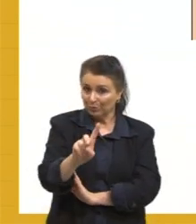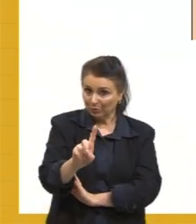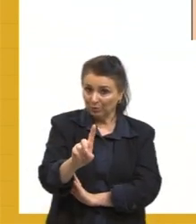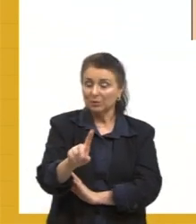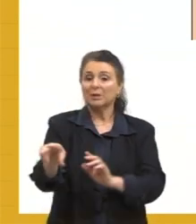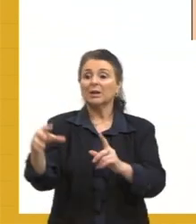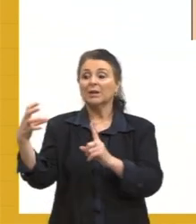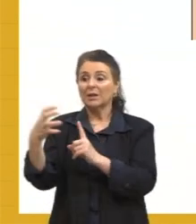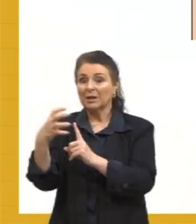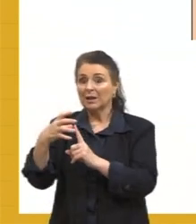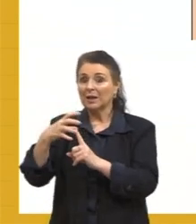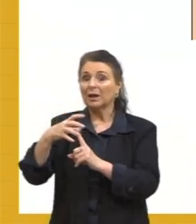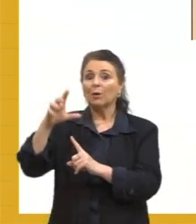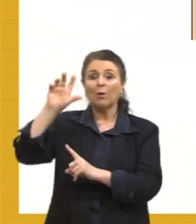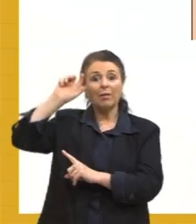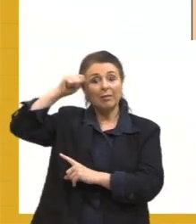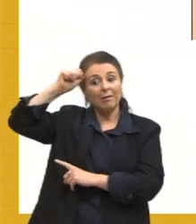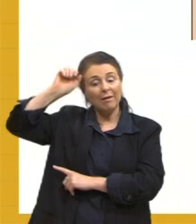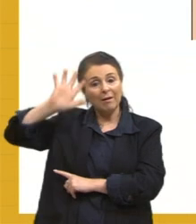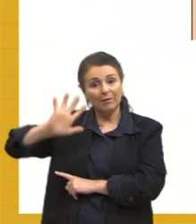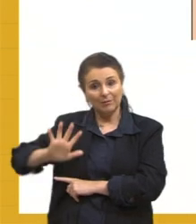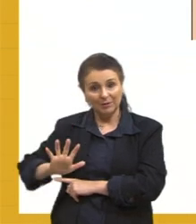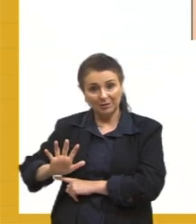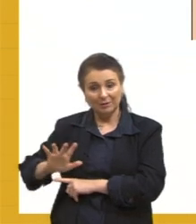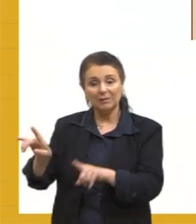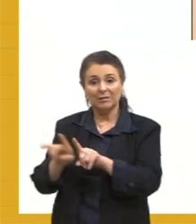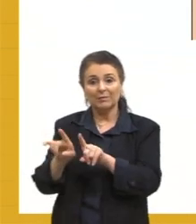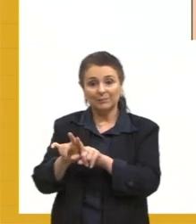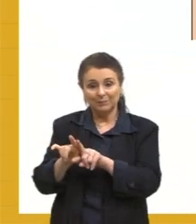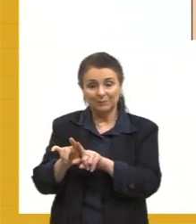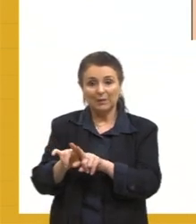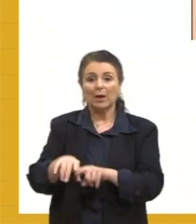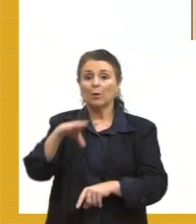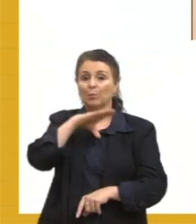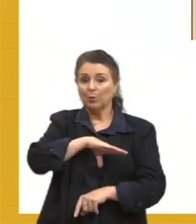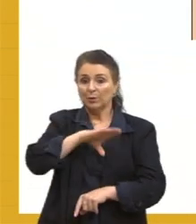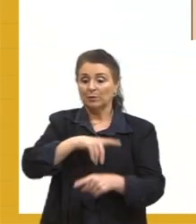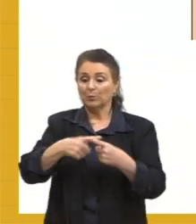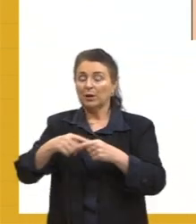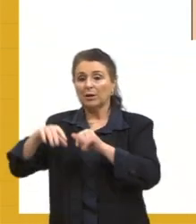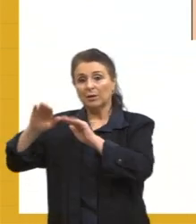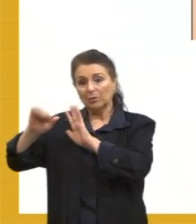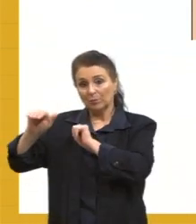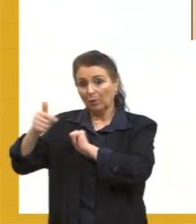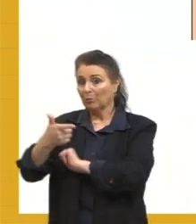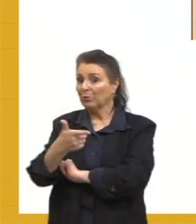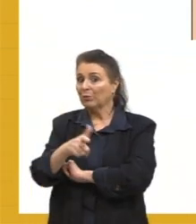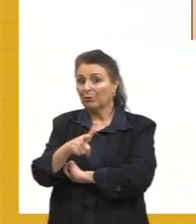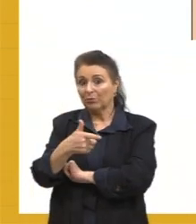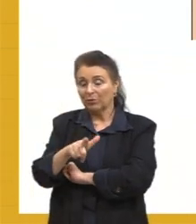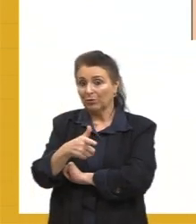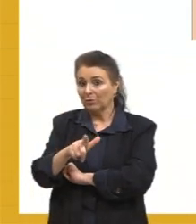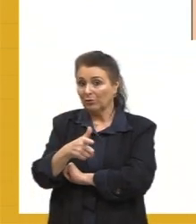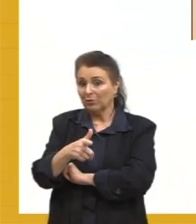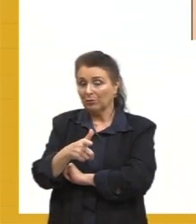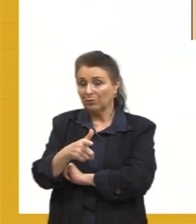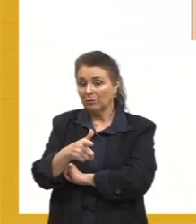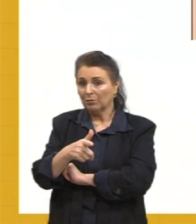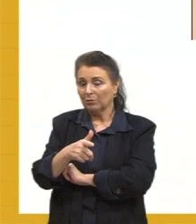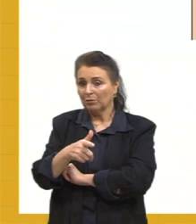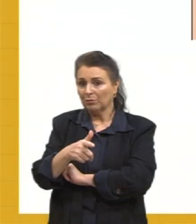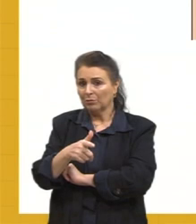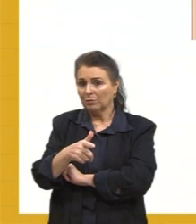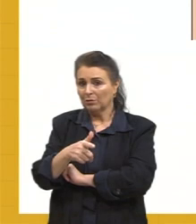africanas nos dois idiomas, claro, principalmente no português, porque na língua espanhola nós não tivemos, nós tivemos, sim, a